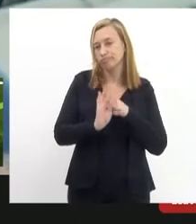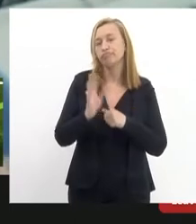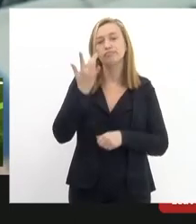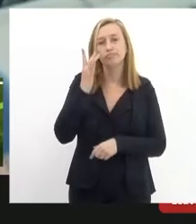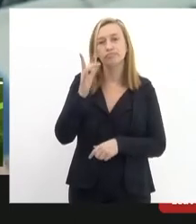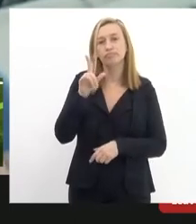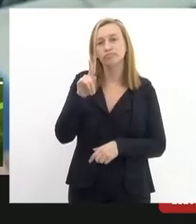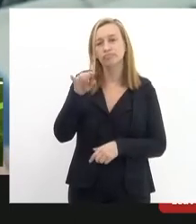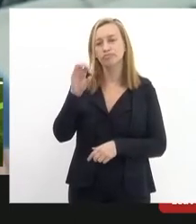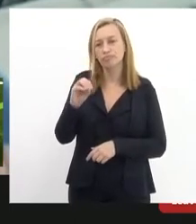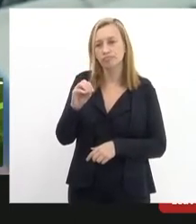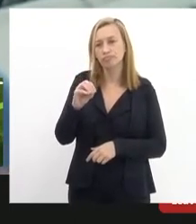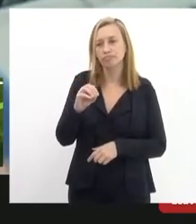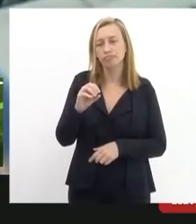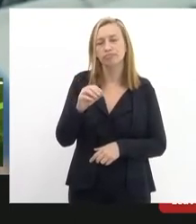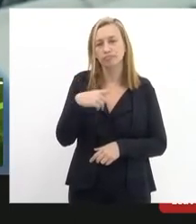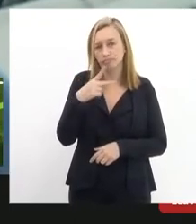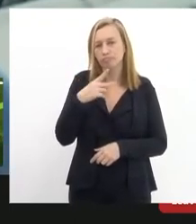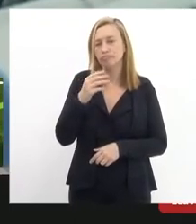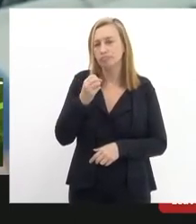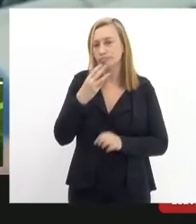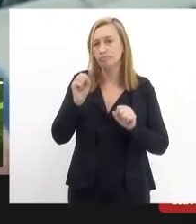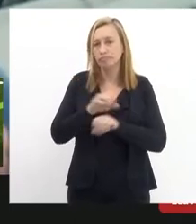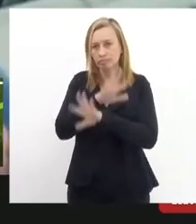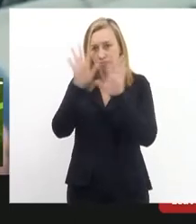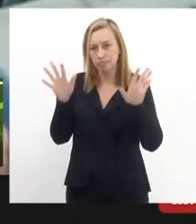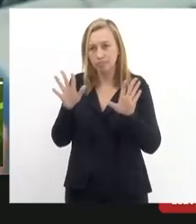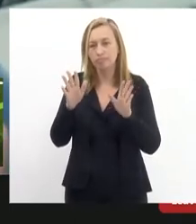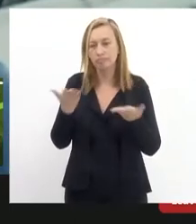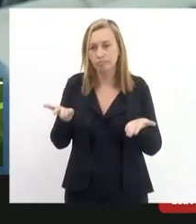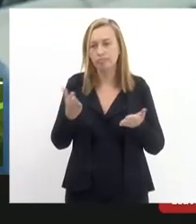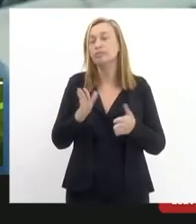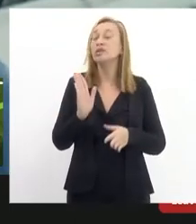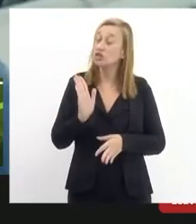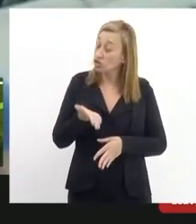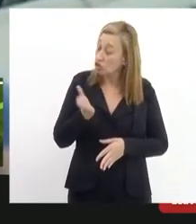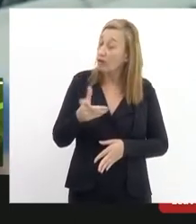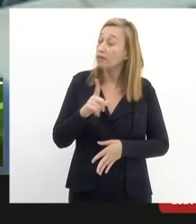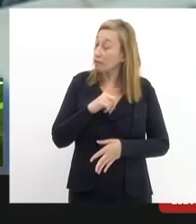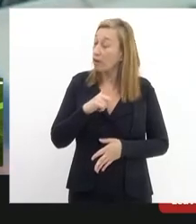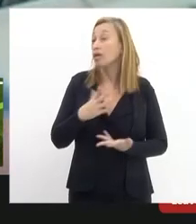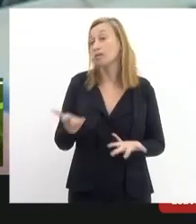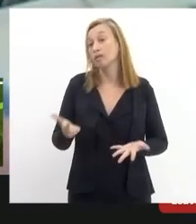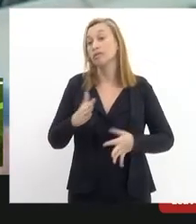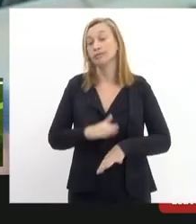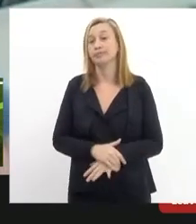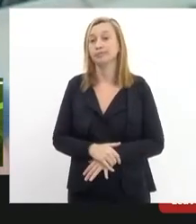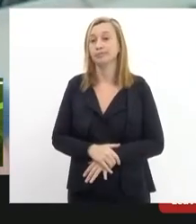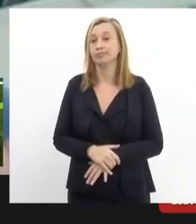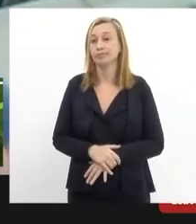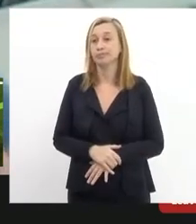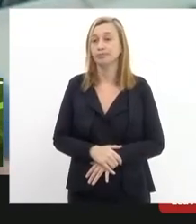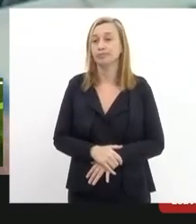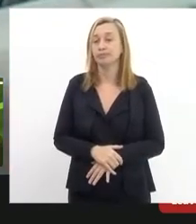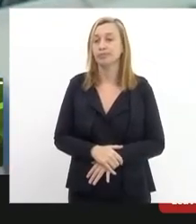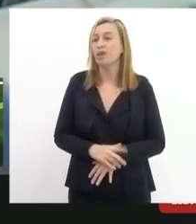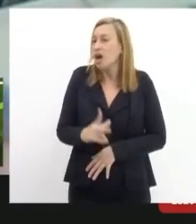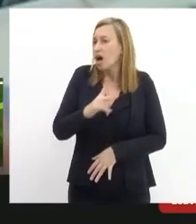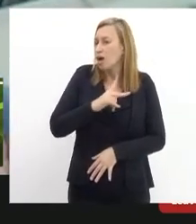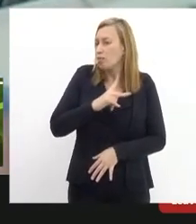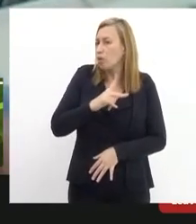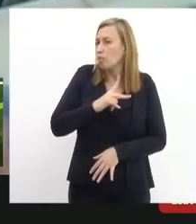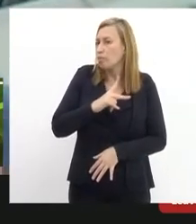deixou isso bem claro eles já existem e a a própria